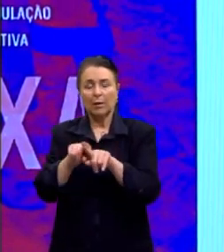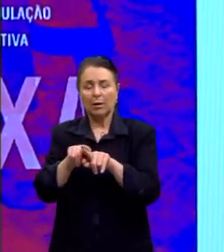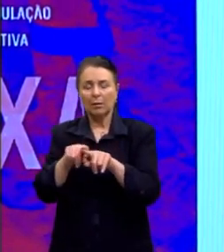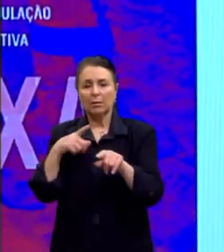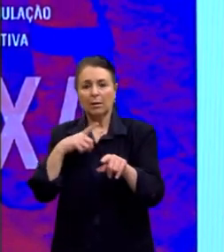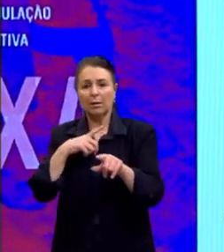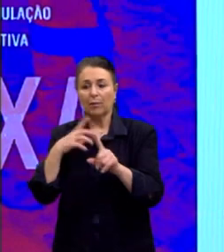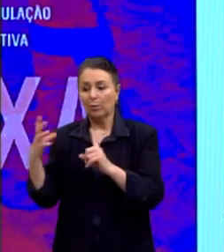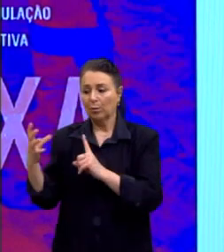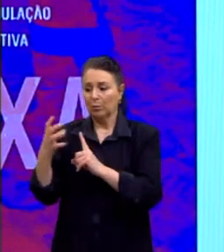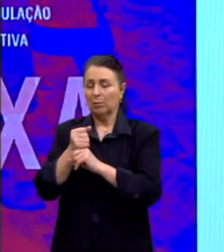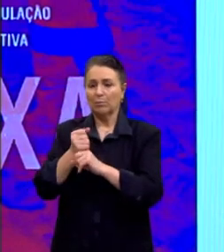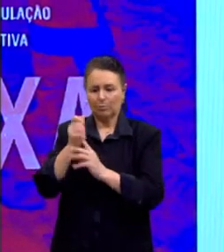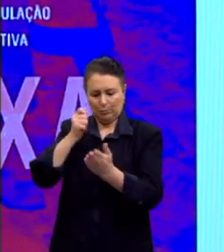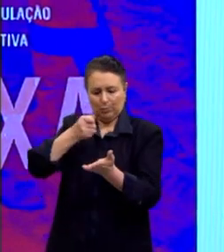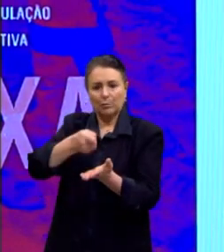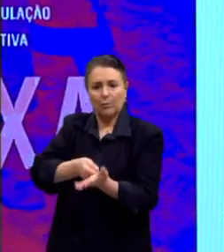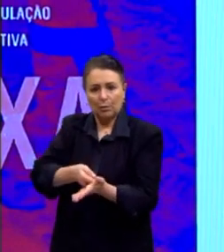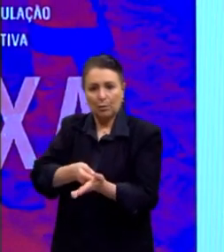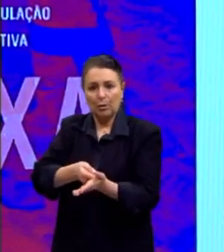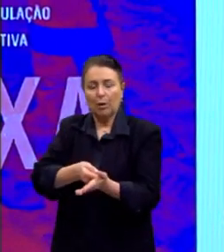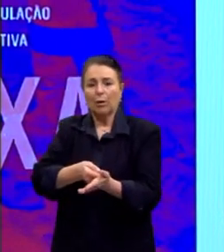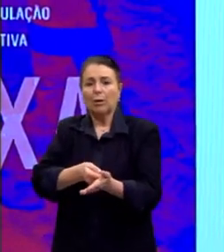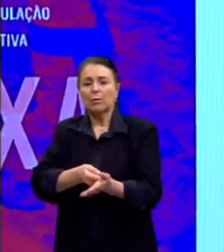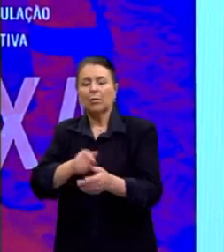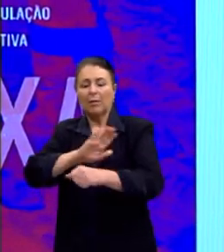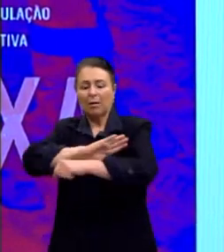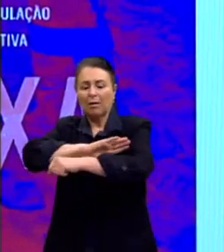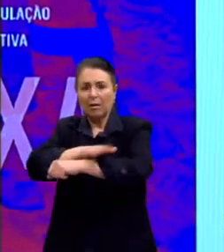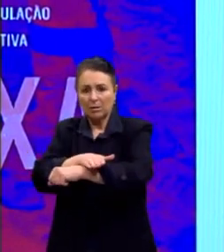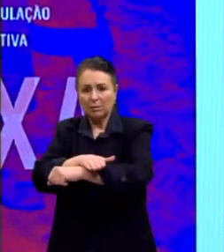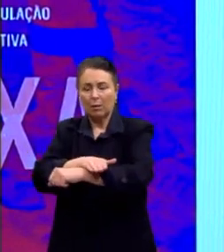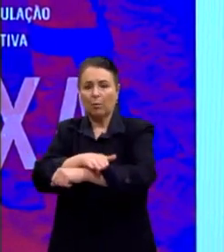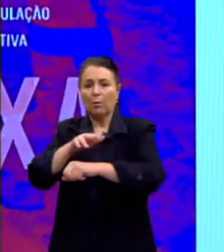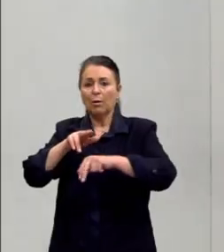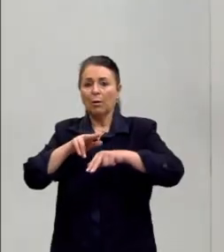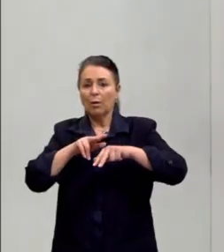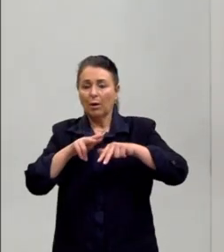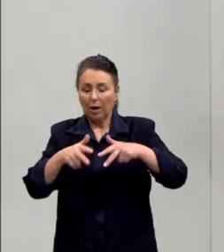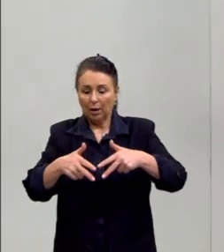com a dominação e a opressão que se deu racial, étnica.